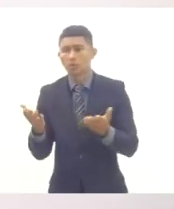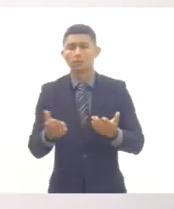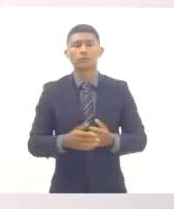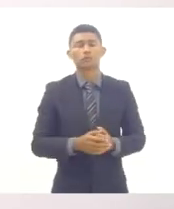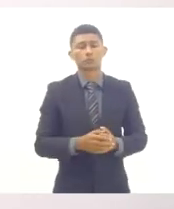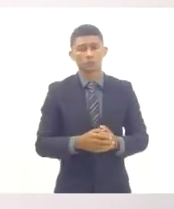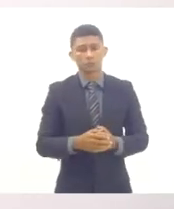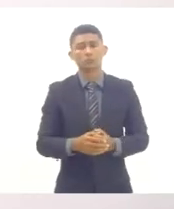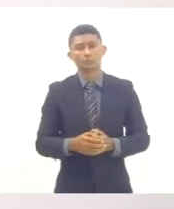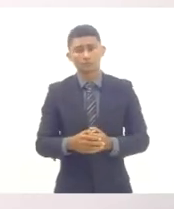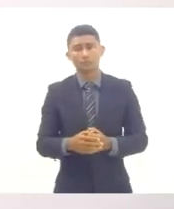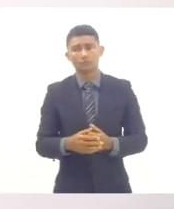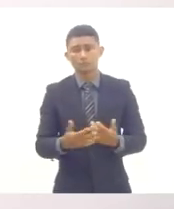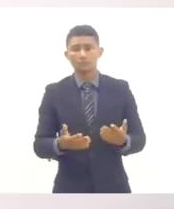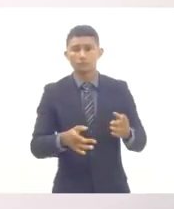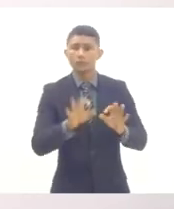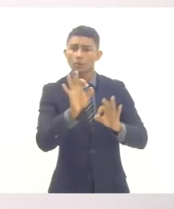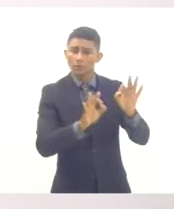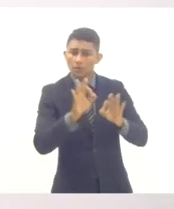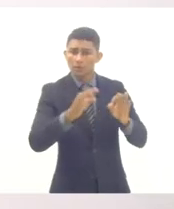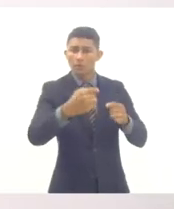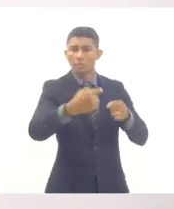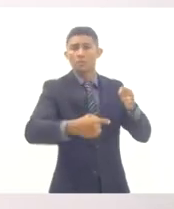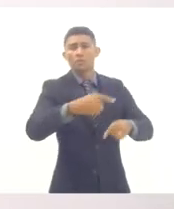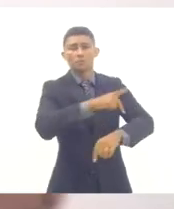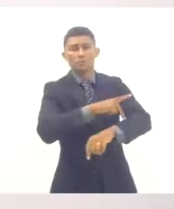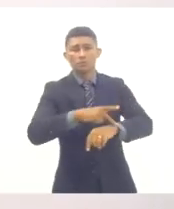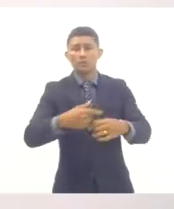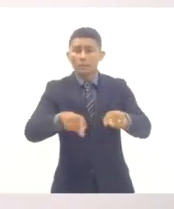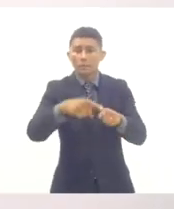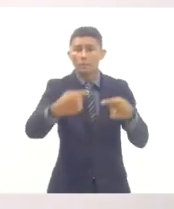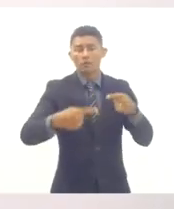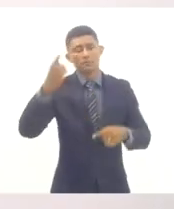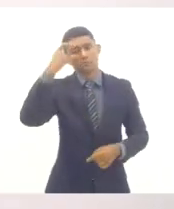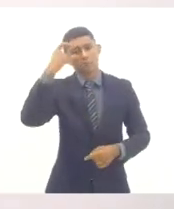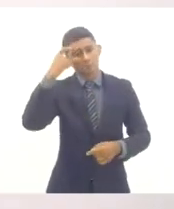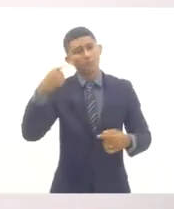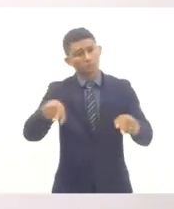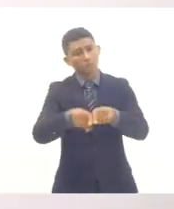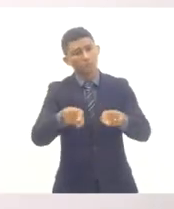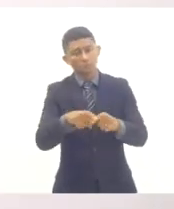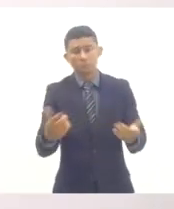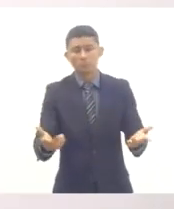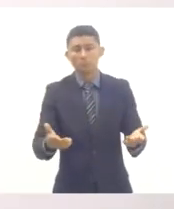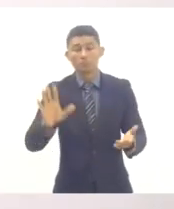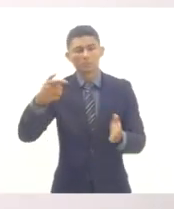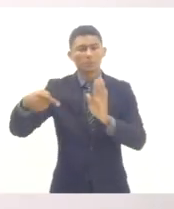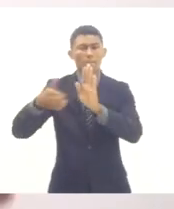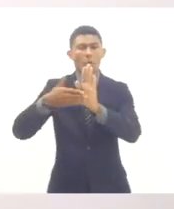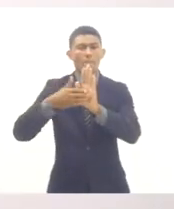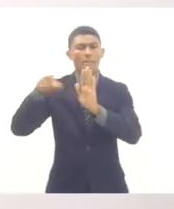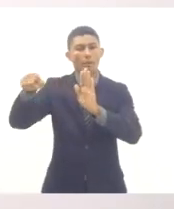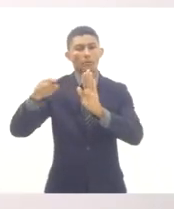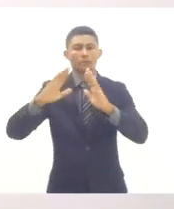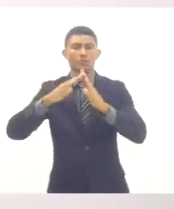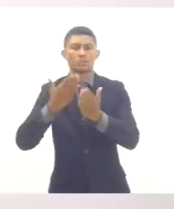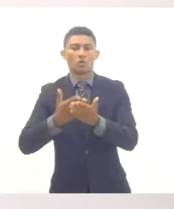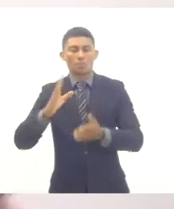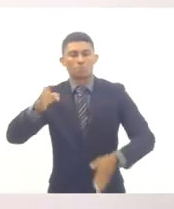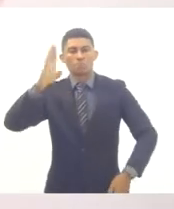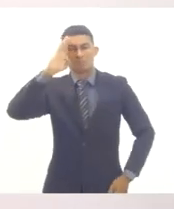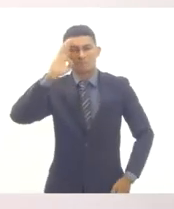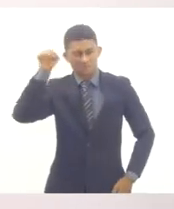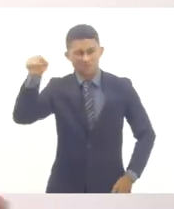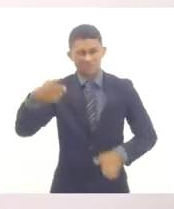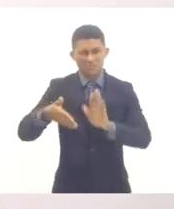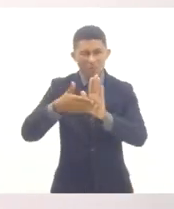do projeto político, do pensamento político. Essa proposta das escolas cívico-militares é a proposta que vem,